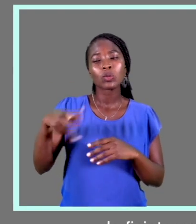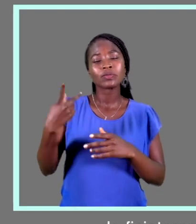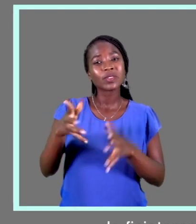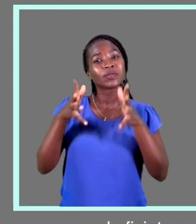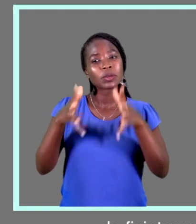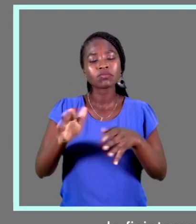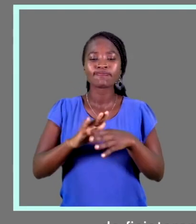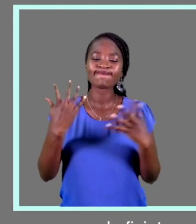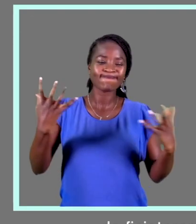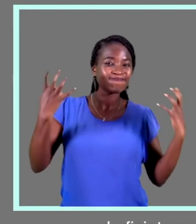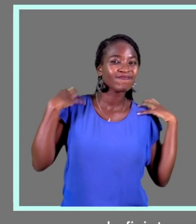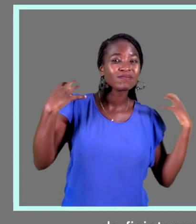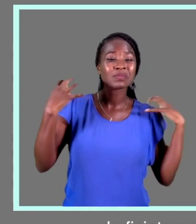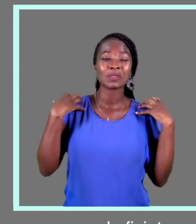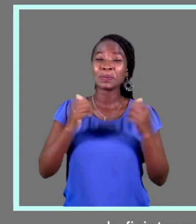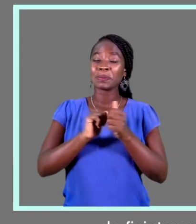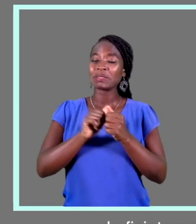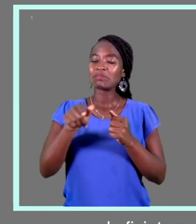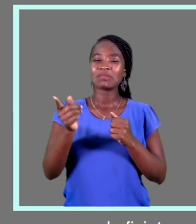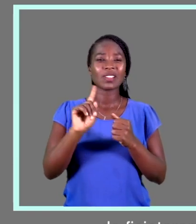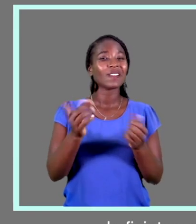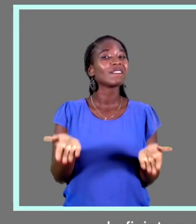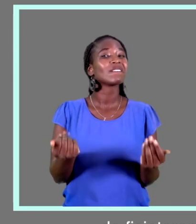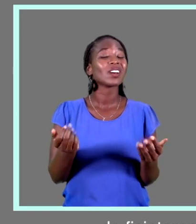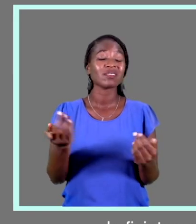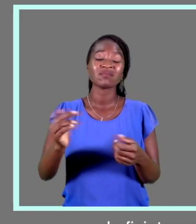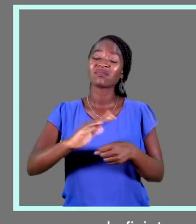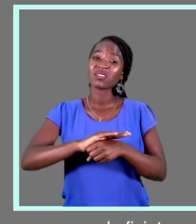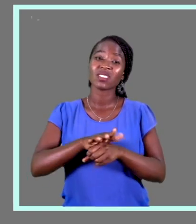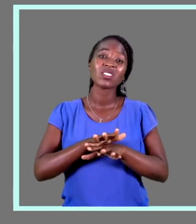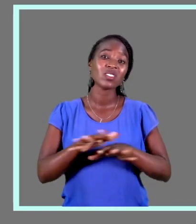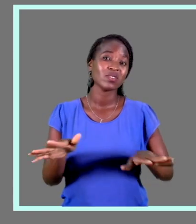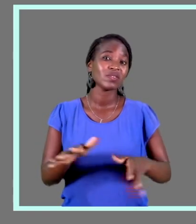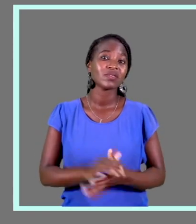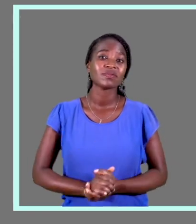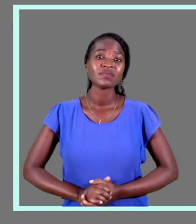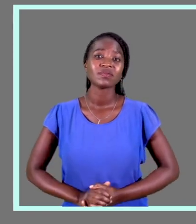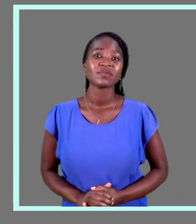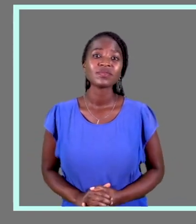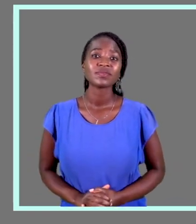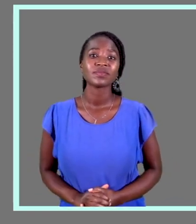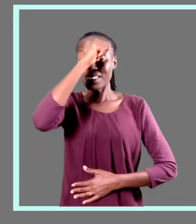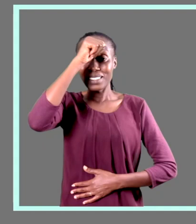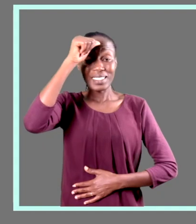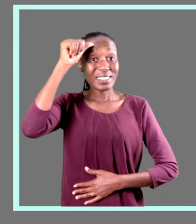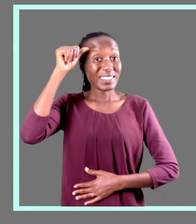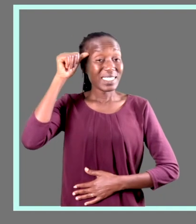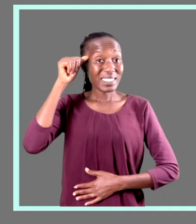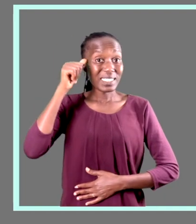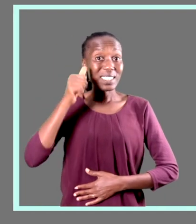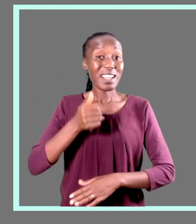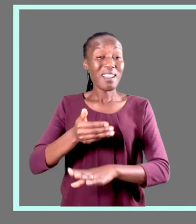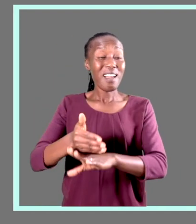fisioterapia durante a pandemia da Covid-19. Porém, não tem sido fácil. Não é